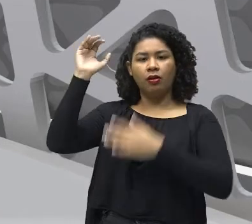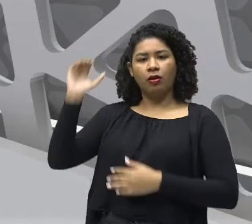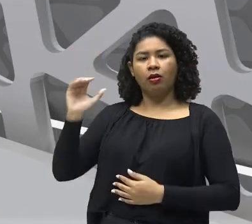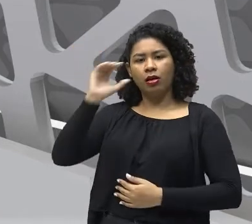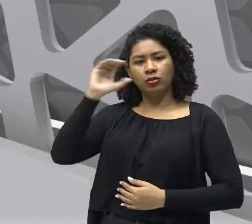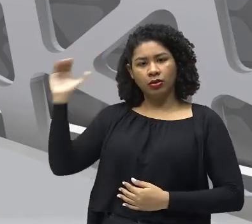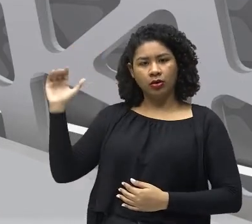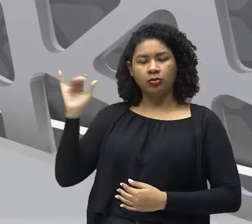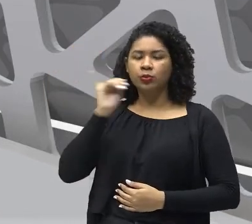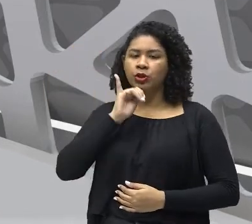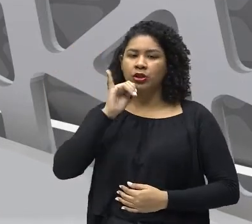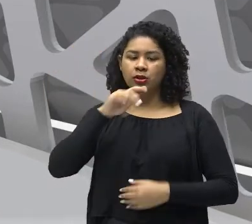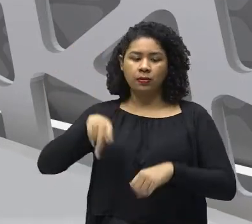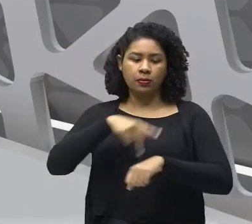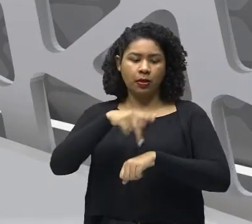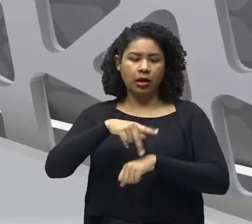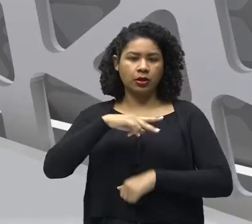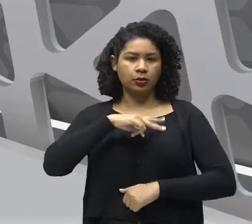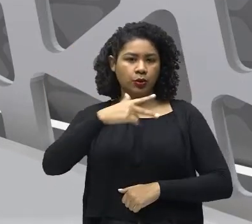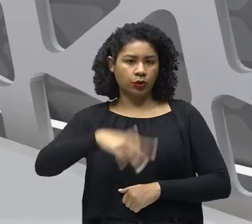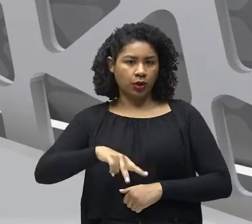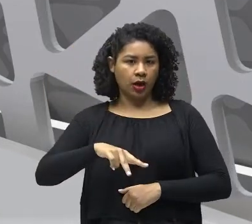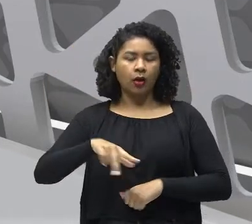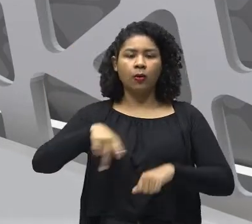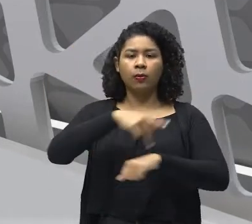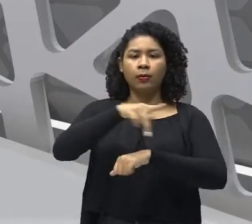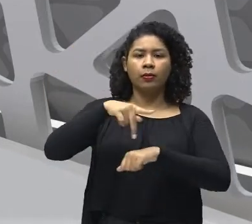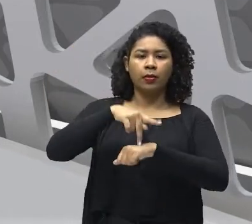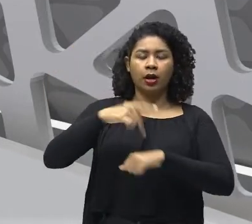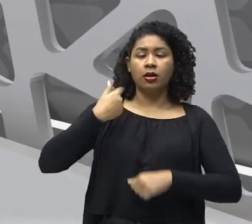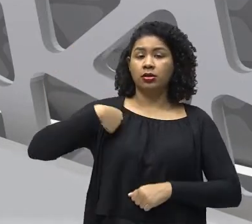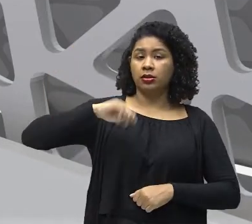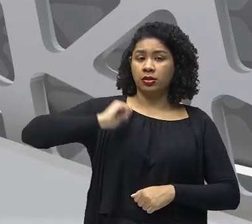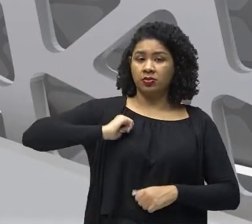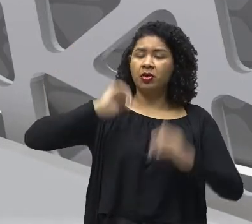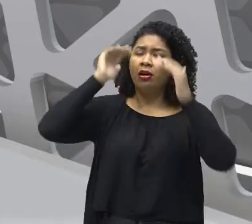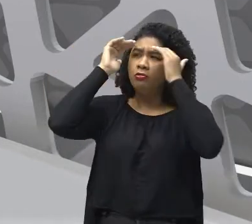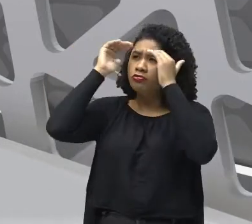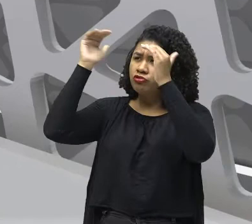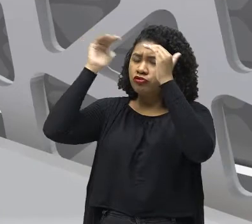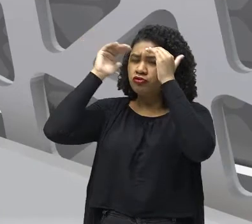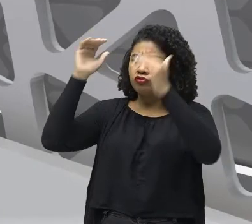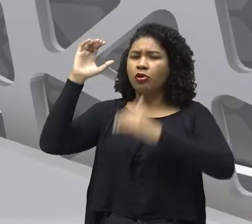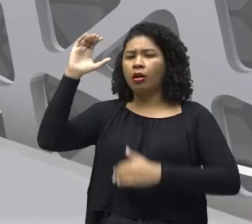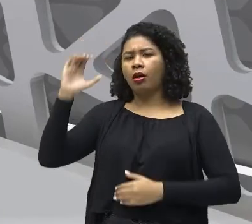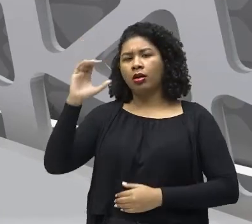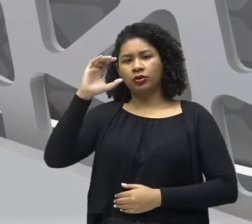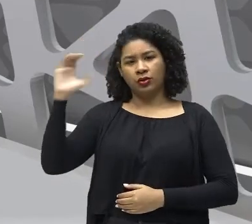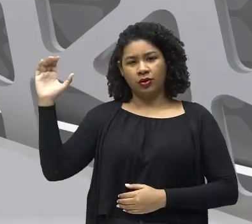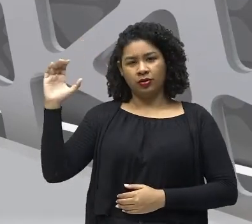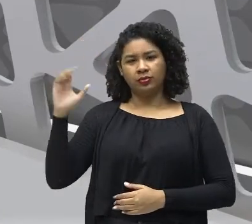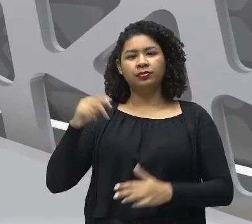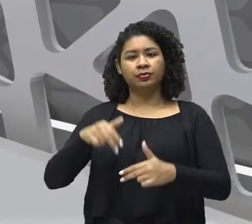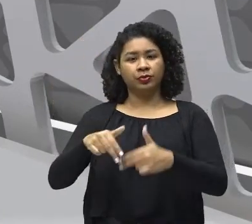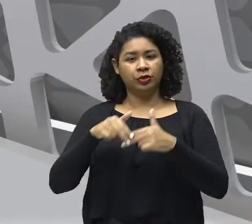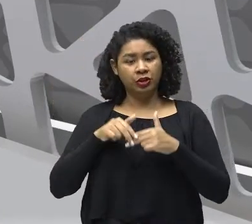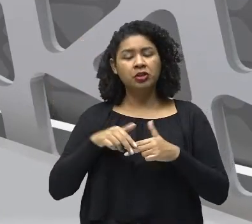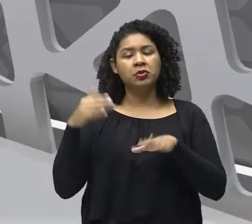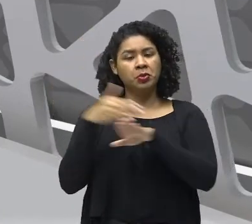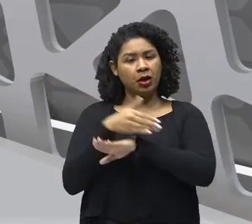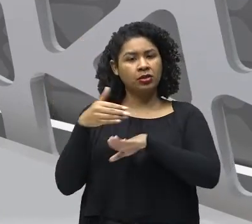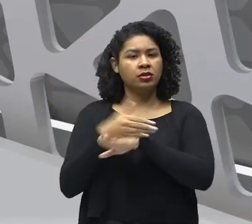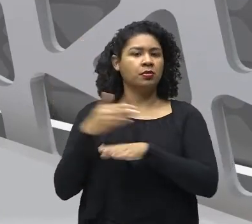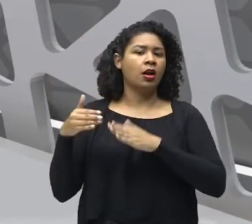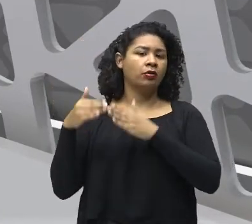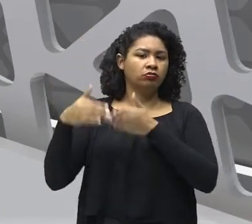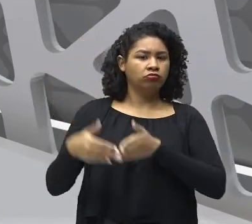extremamente católicos, E assim, a igreja também consegue ter a sua parcela de participação Nas chamadas grandes navegações. E é